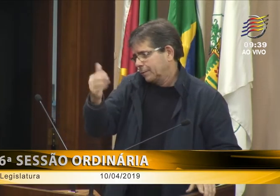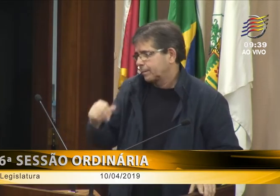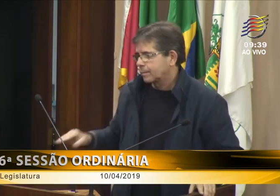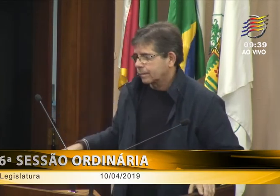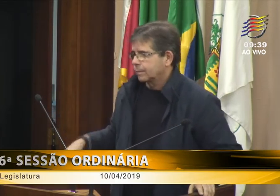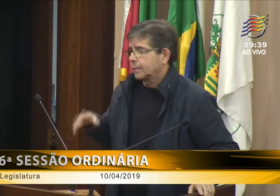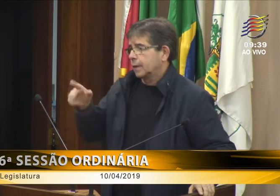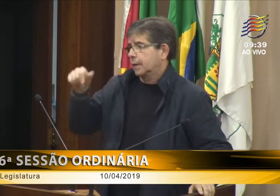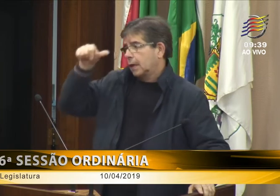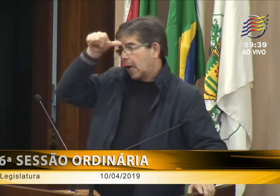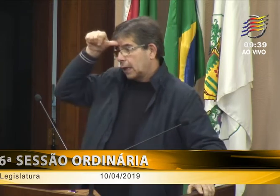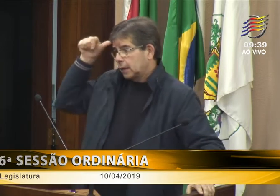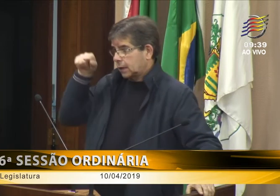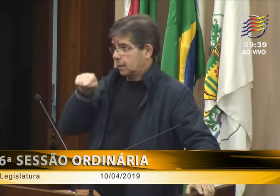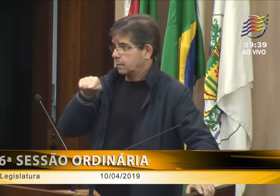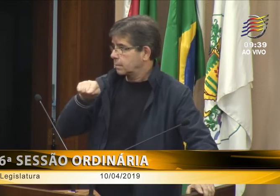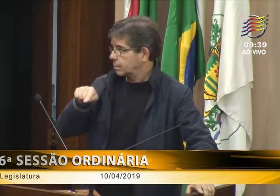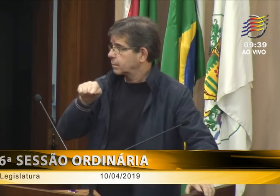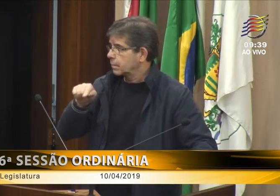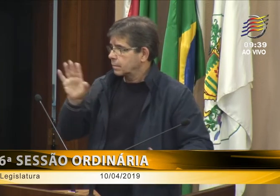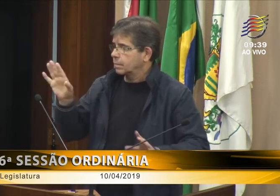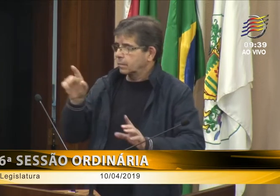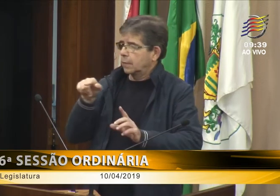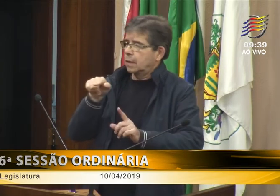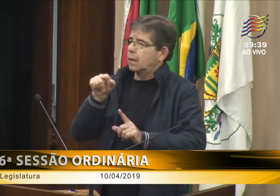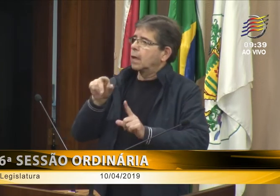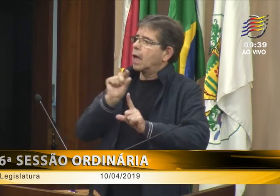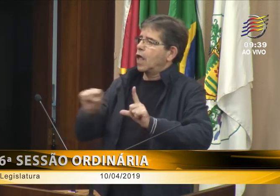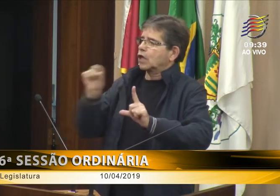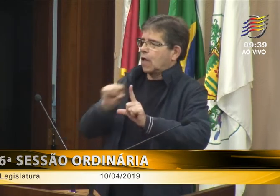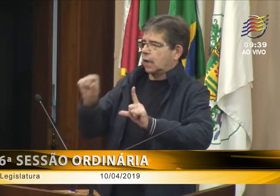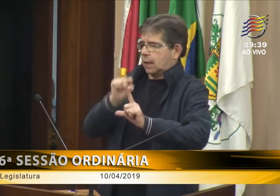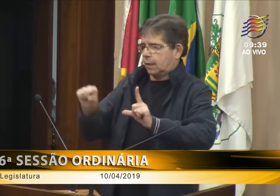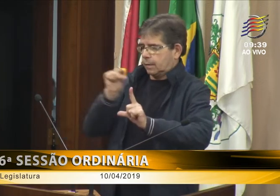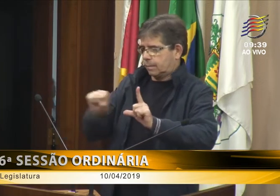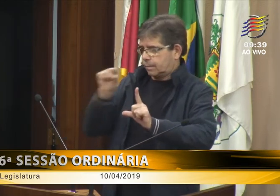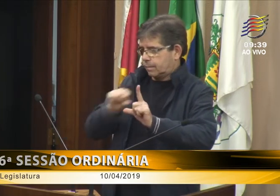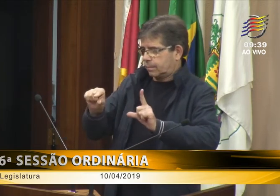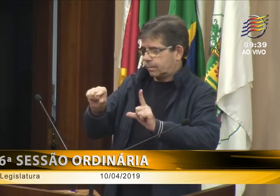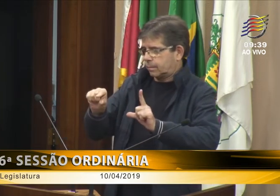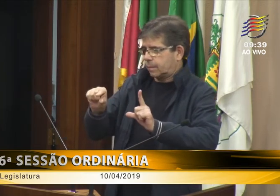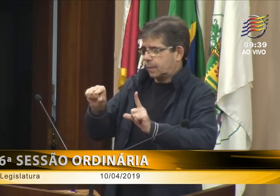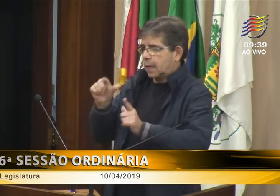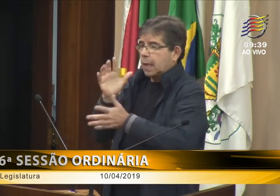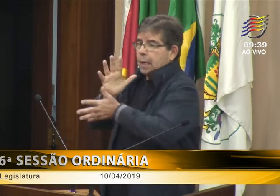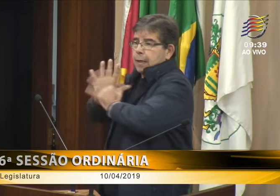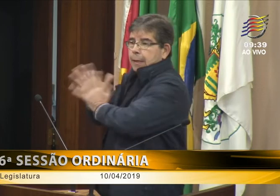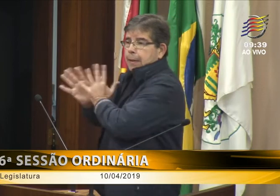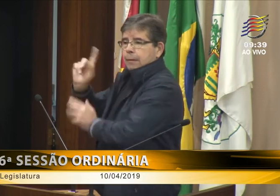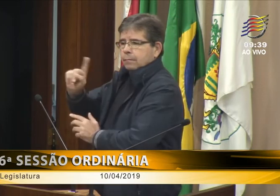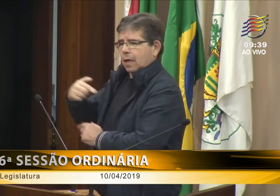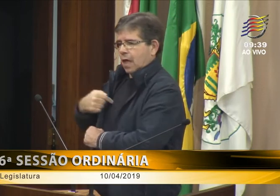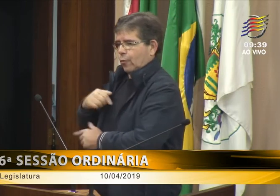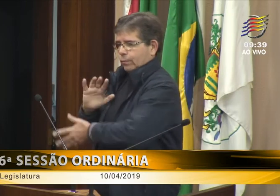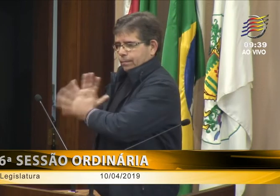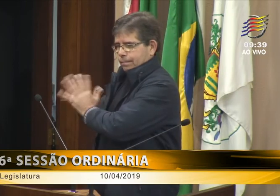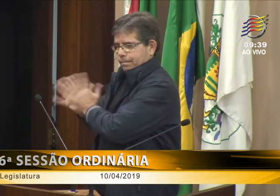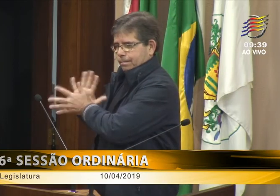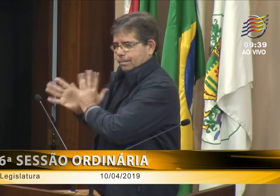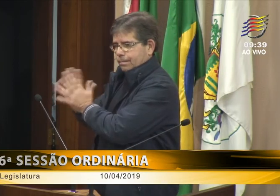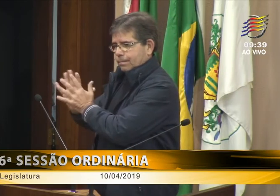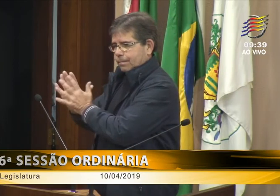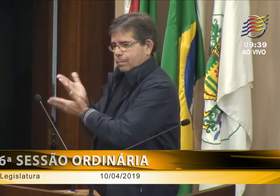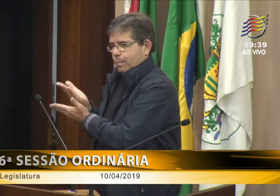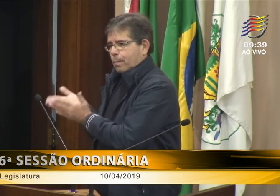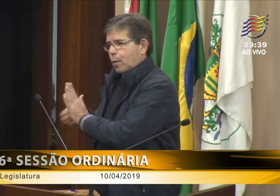foi feita essa discussão, igual como você já tinha dito, sobre a presença da Carilissa e o projeto da legenda em Libras.